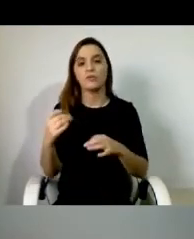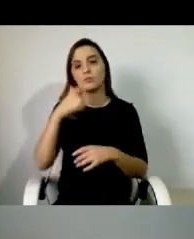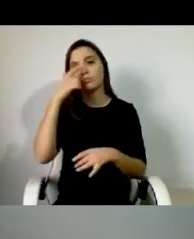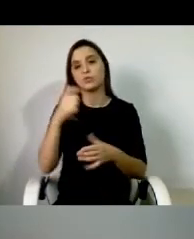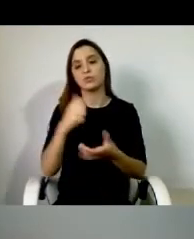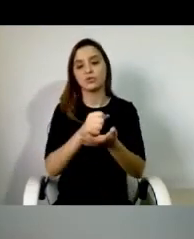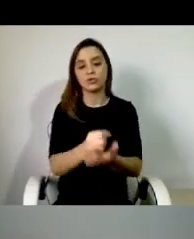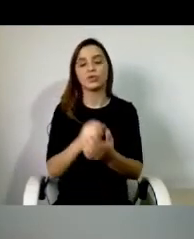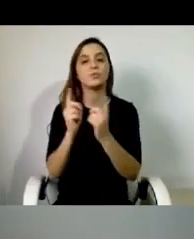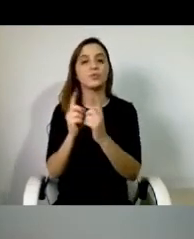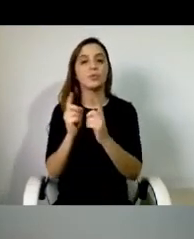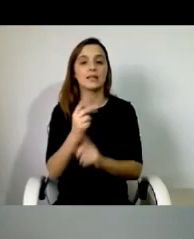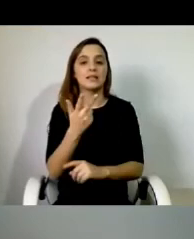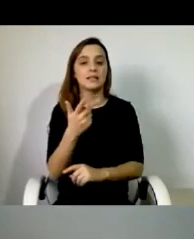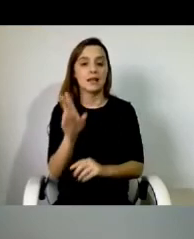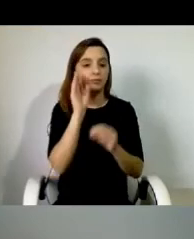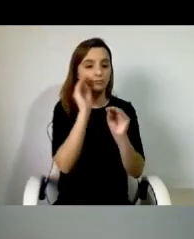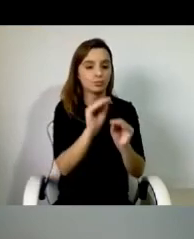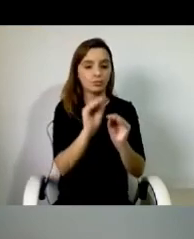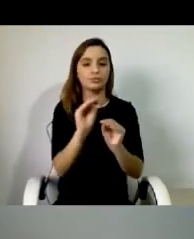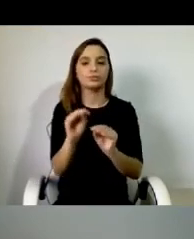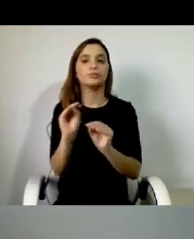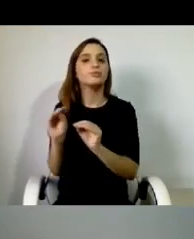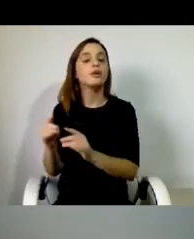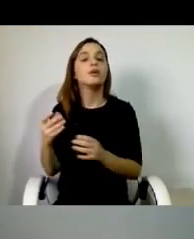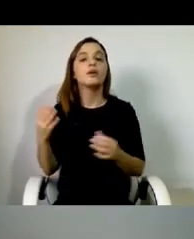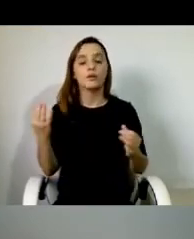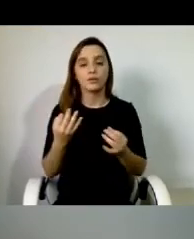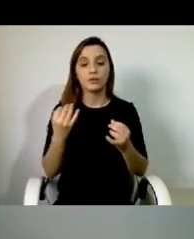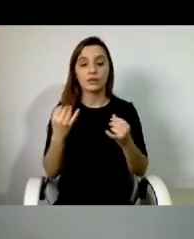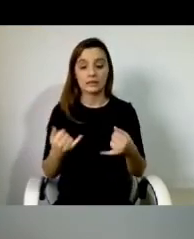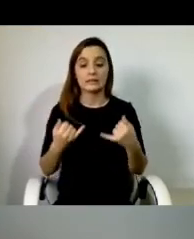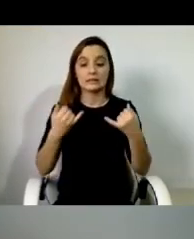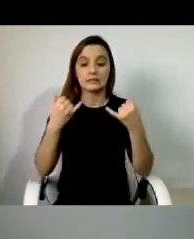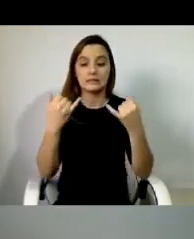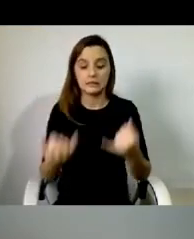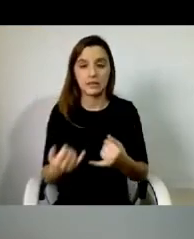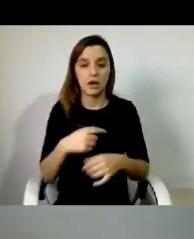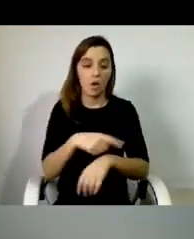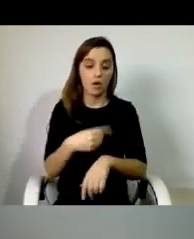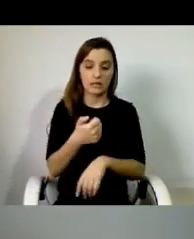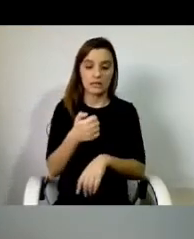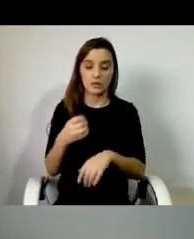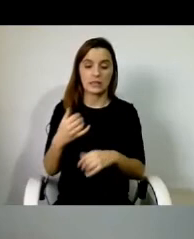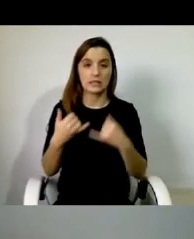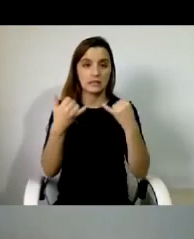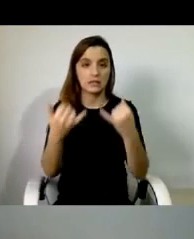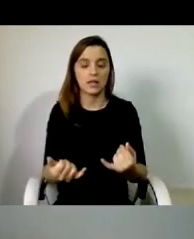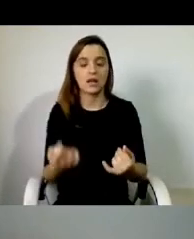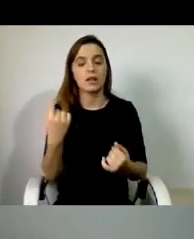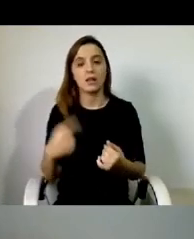e sendo que após essa formação de 50 horas, há sempre um reforço,